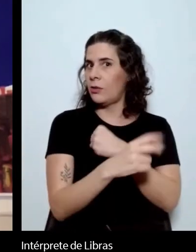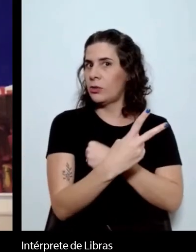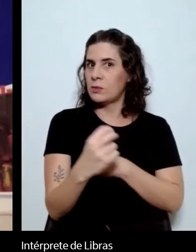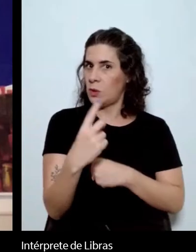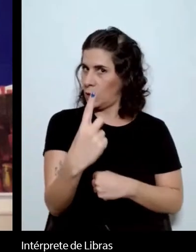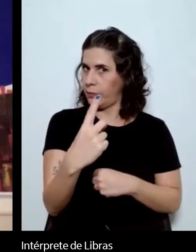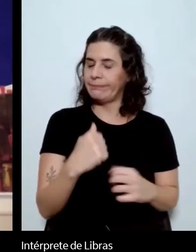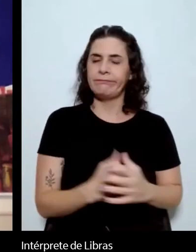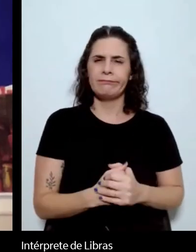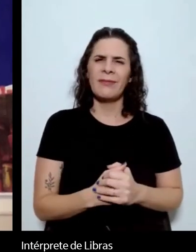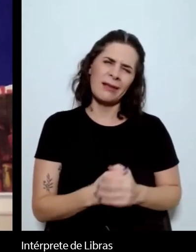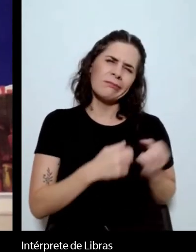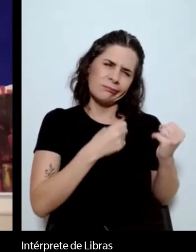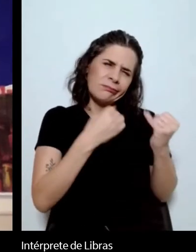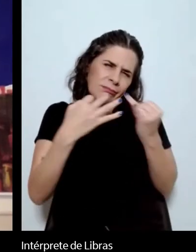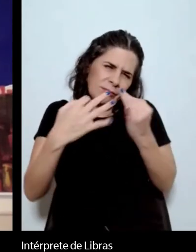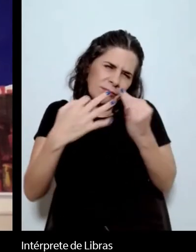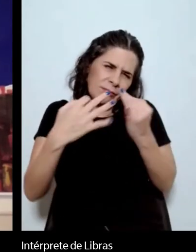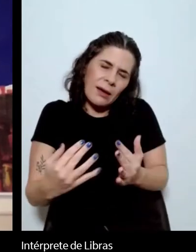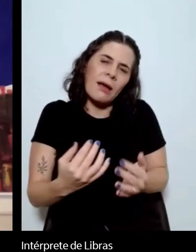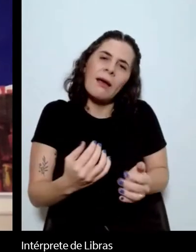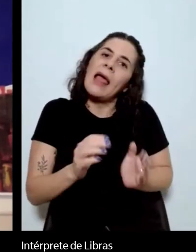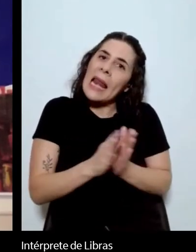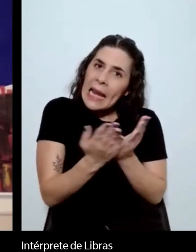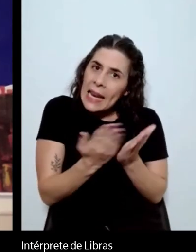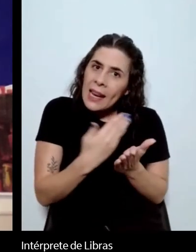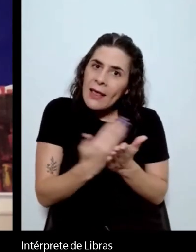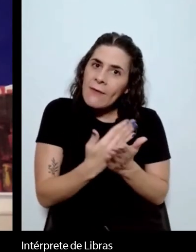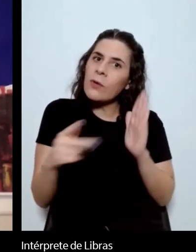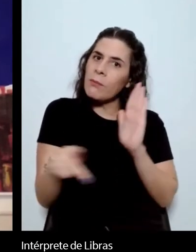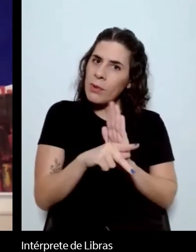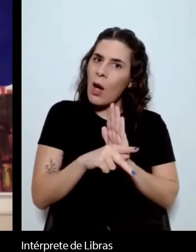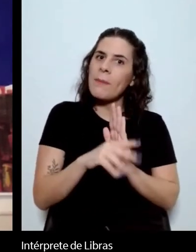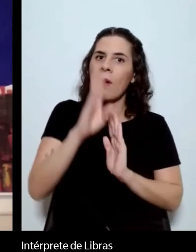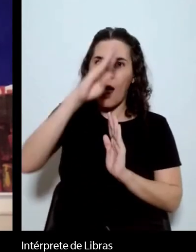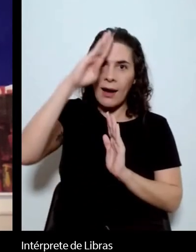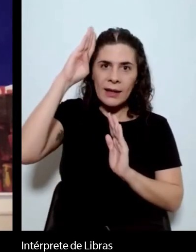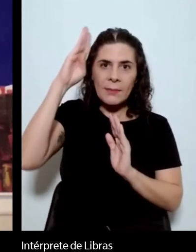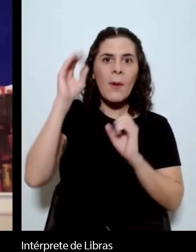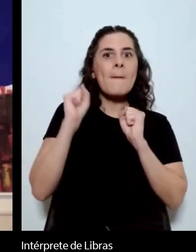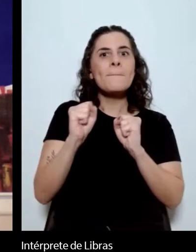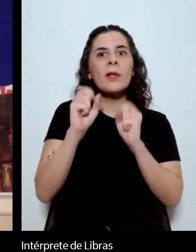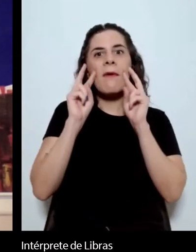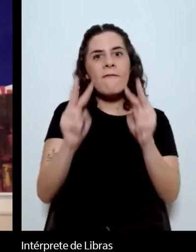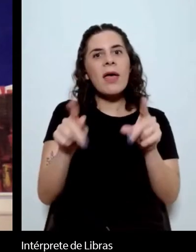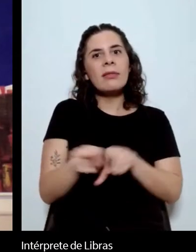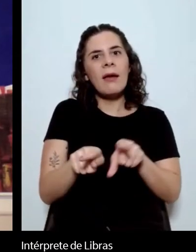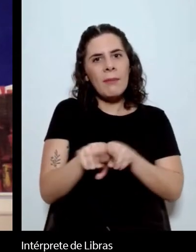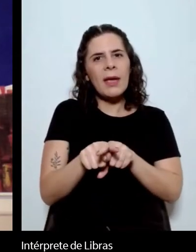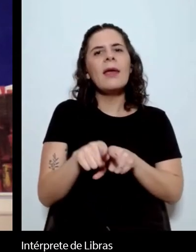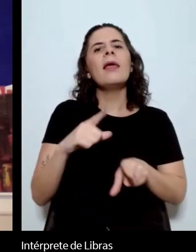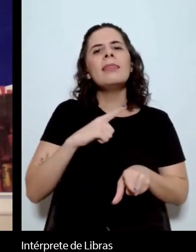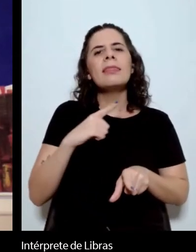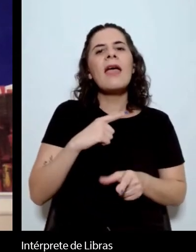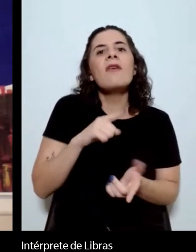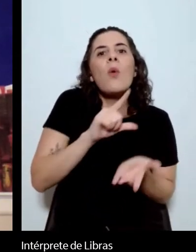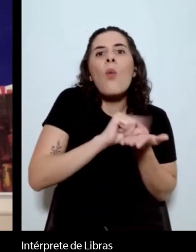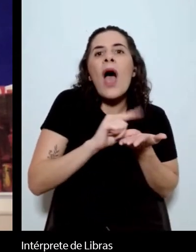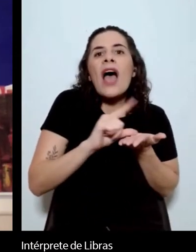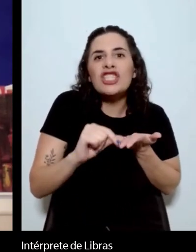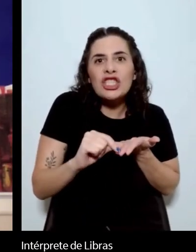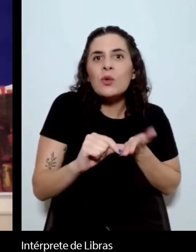E, com esses livros acadêmicos, nós podemos contar também o artigo influente da Susan Sontag,